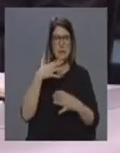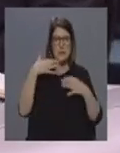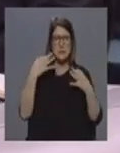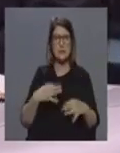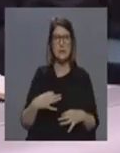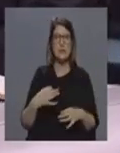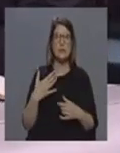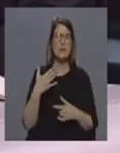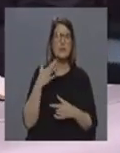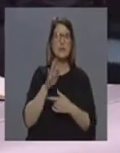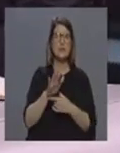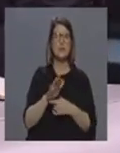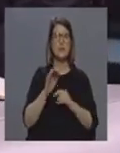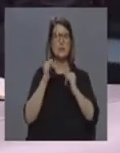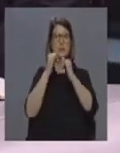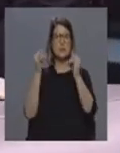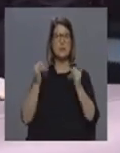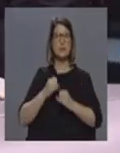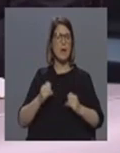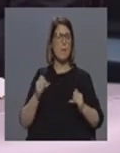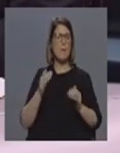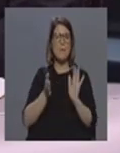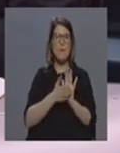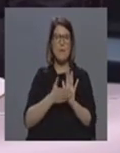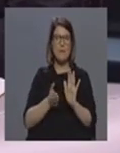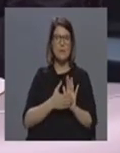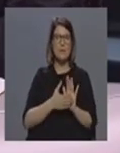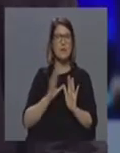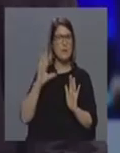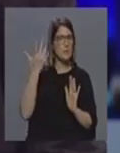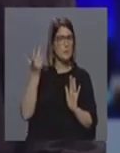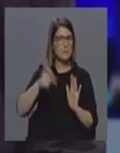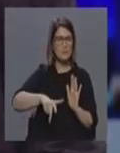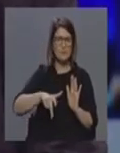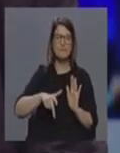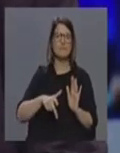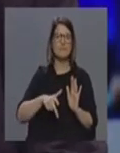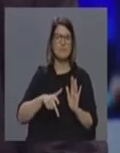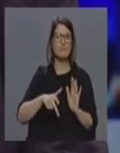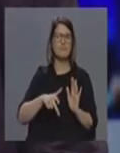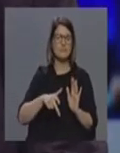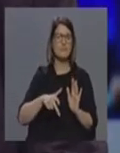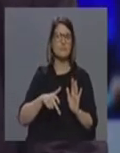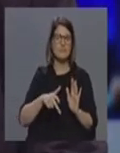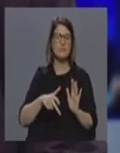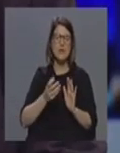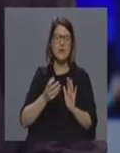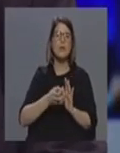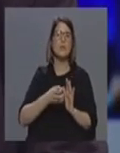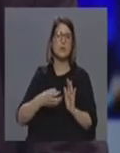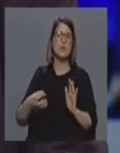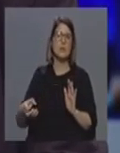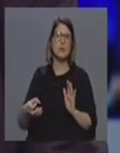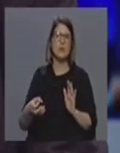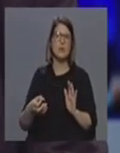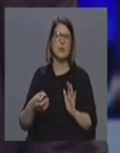exemplo que internacionalmente nos mostram isto está a acontecer de uma forma complicada e os Açores temos que ver que temos